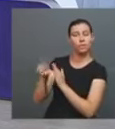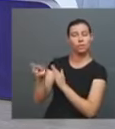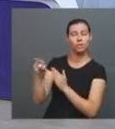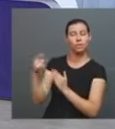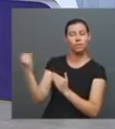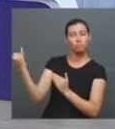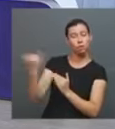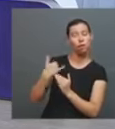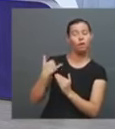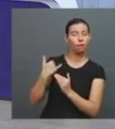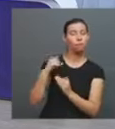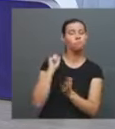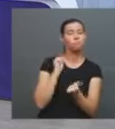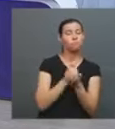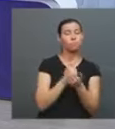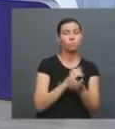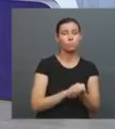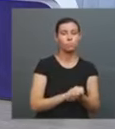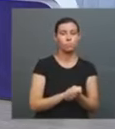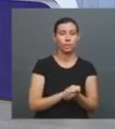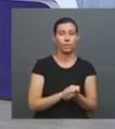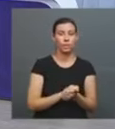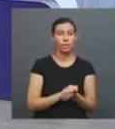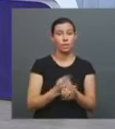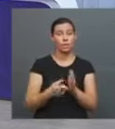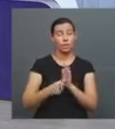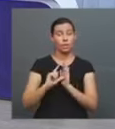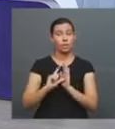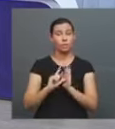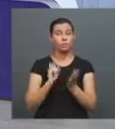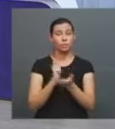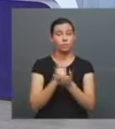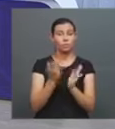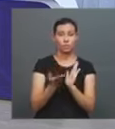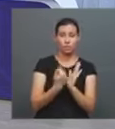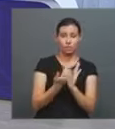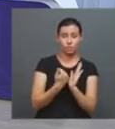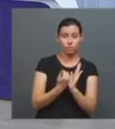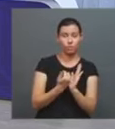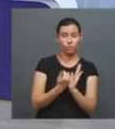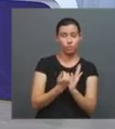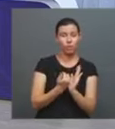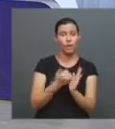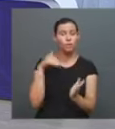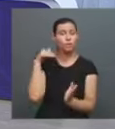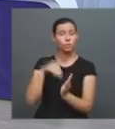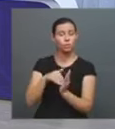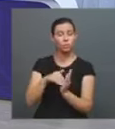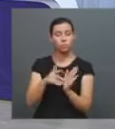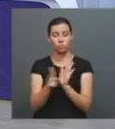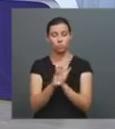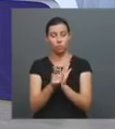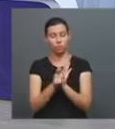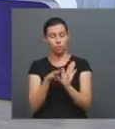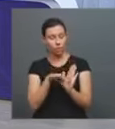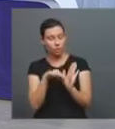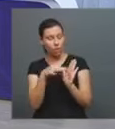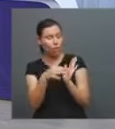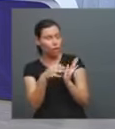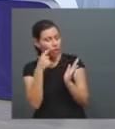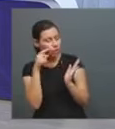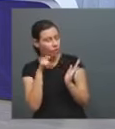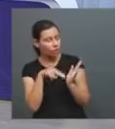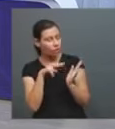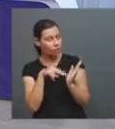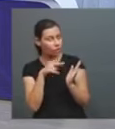compra o livro e olha, a primeira coisa é olhar a última página. Tem até um grande livro que conta sobre um cara que era fanático por ler livros pela última